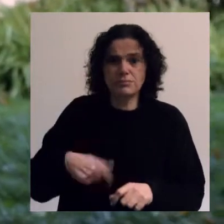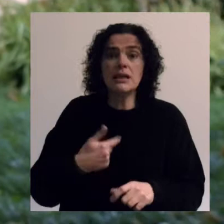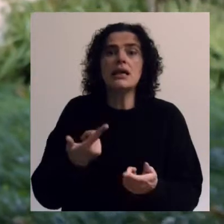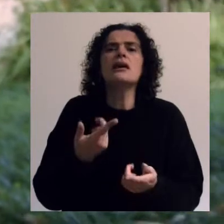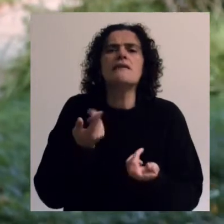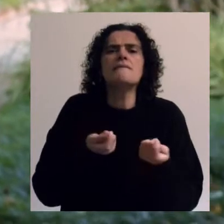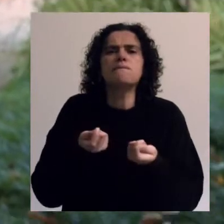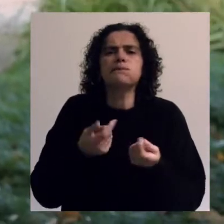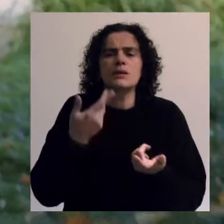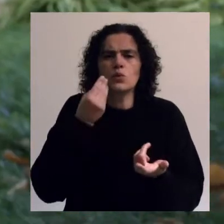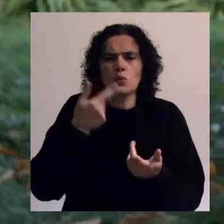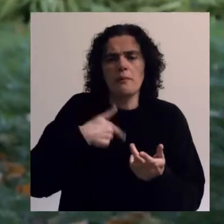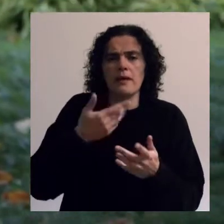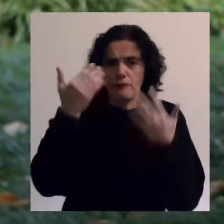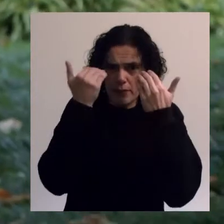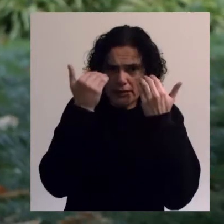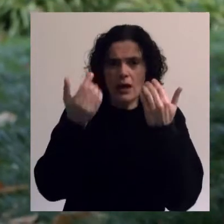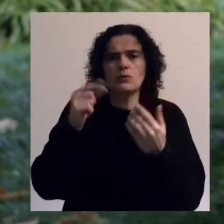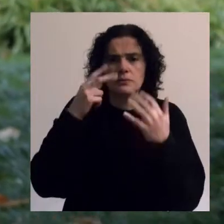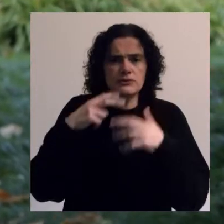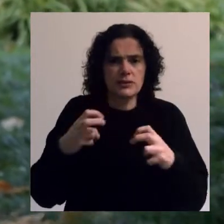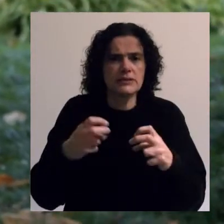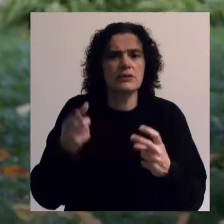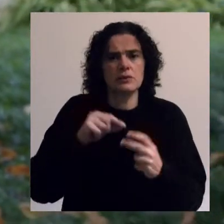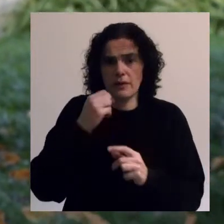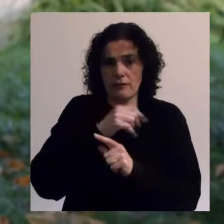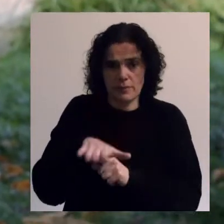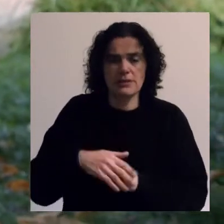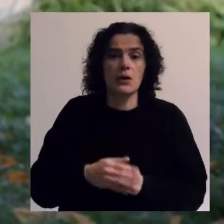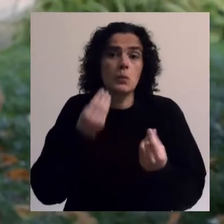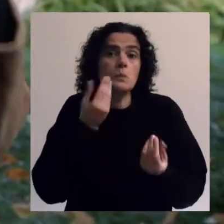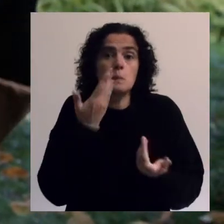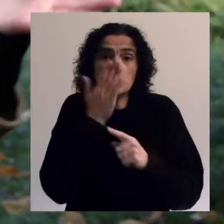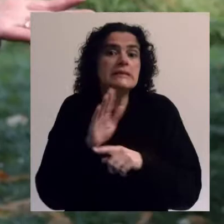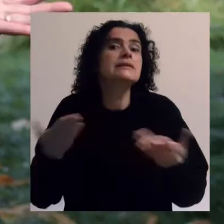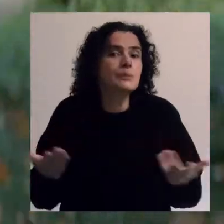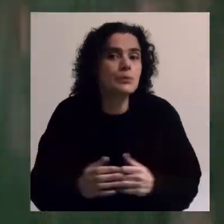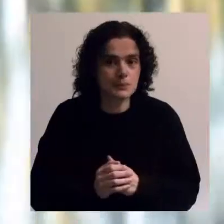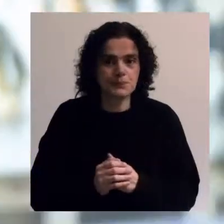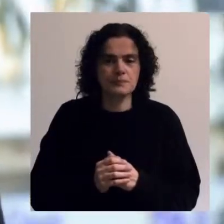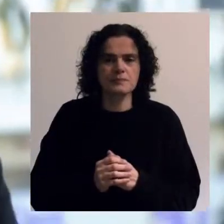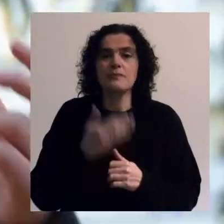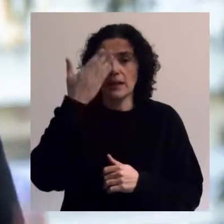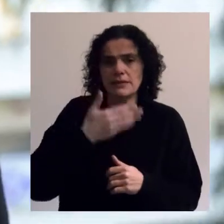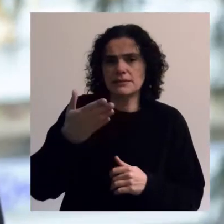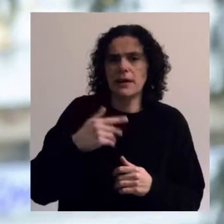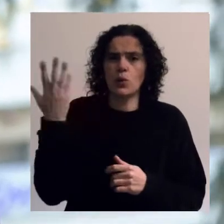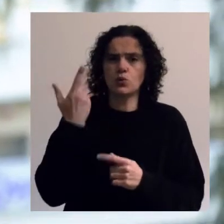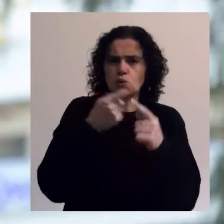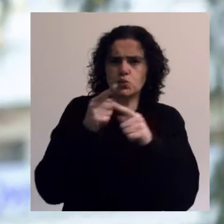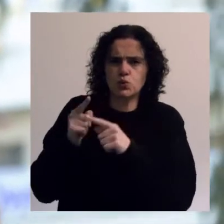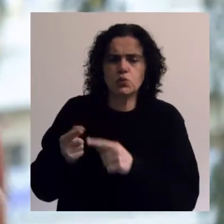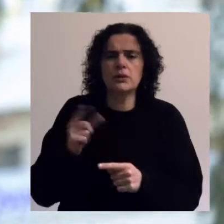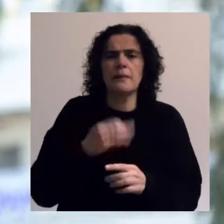Portugal, que operacionalizam os eixos da informação, investigação e formação. Como, por exemplo, a Semana da